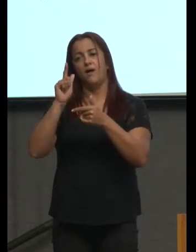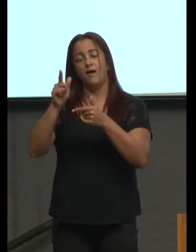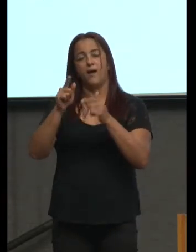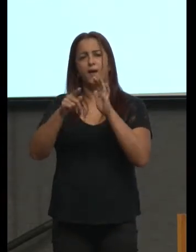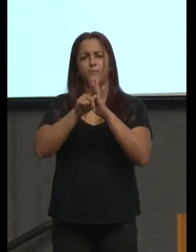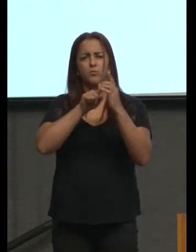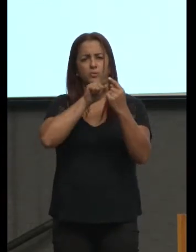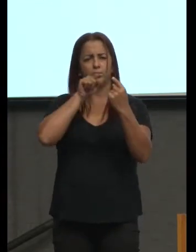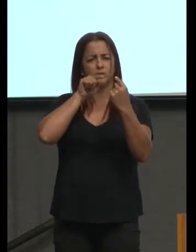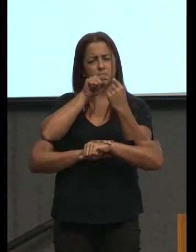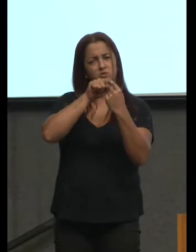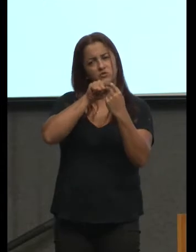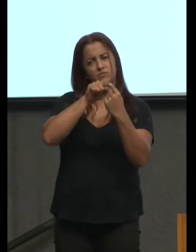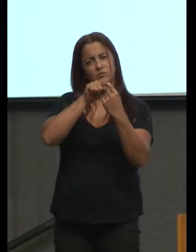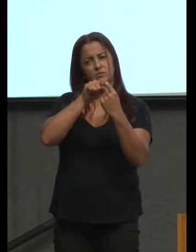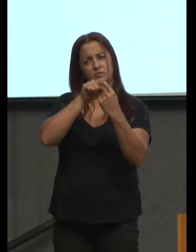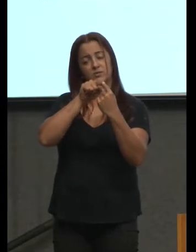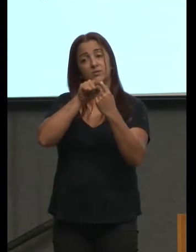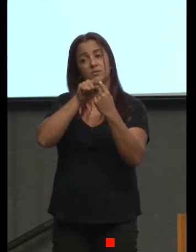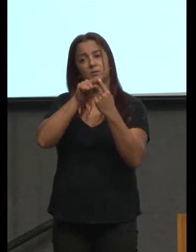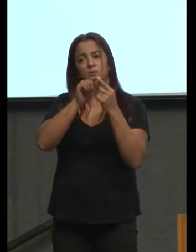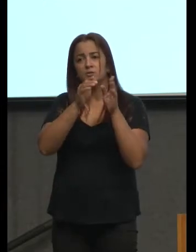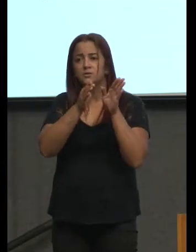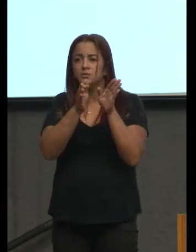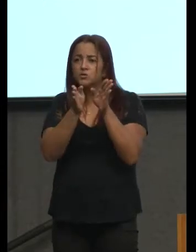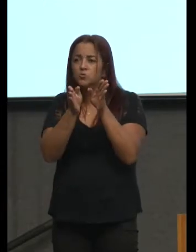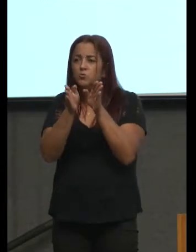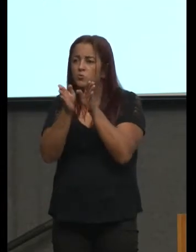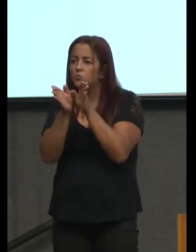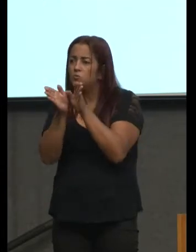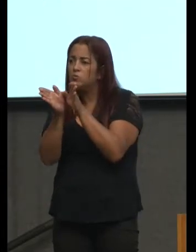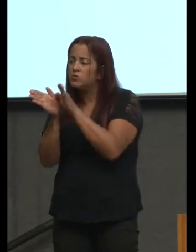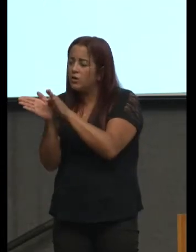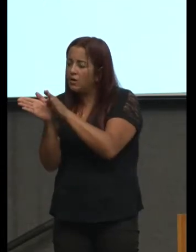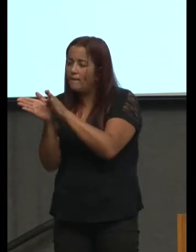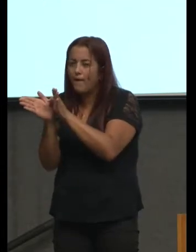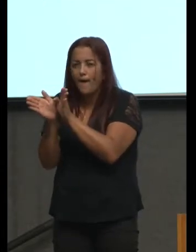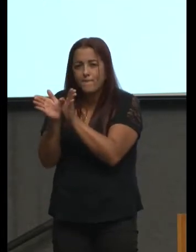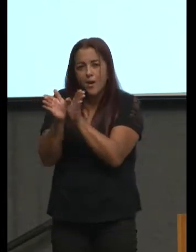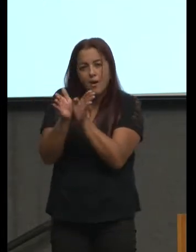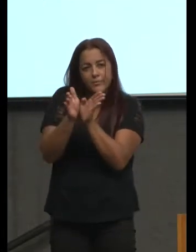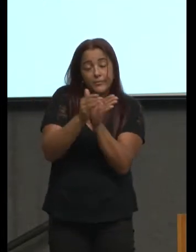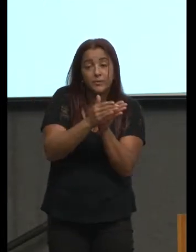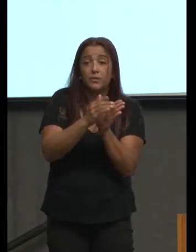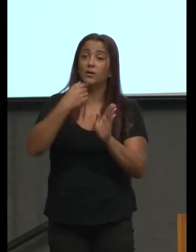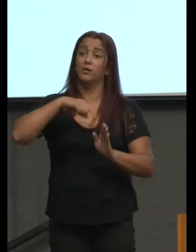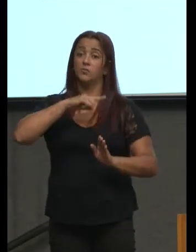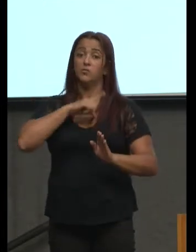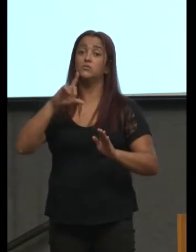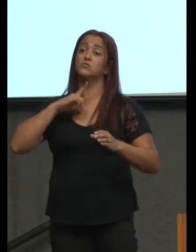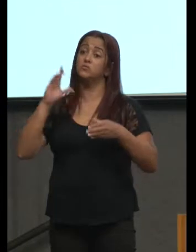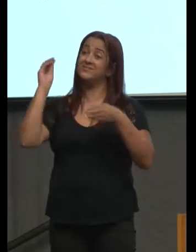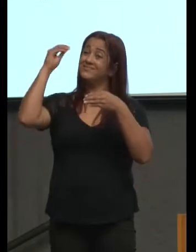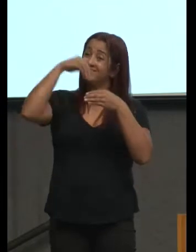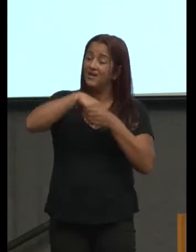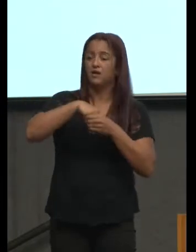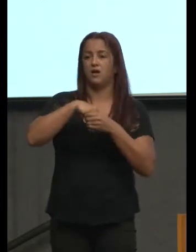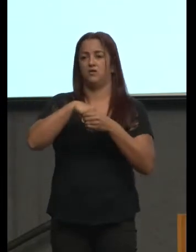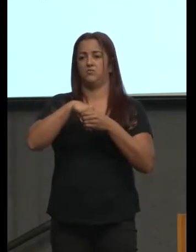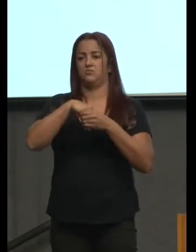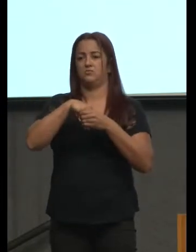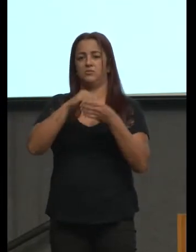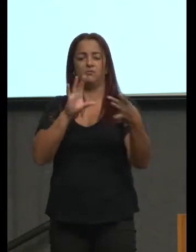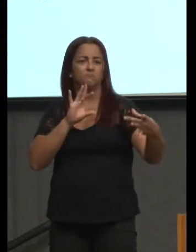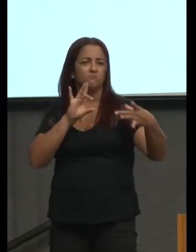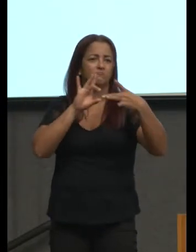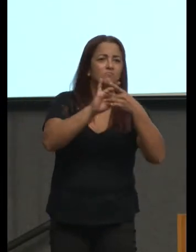Menezes falou de desenvolvimento integral nós somos integrais integrados nós somos muitos ao